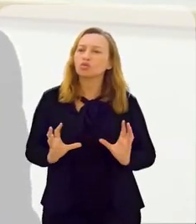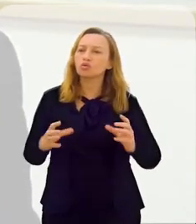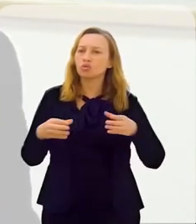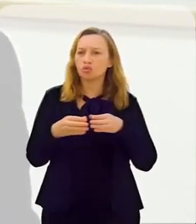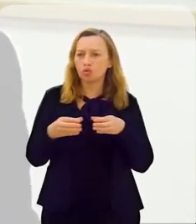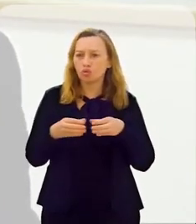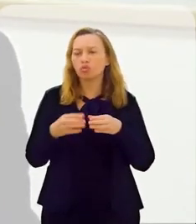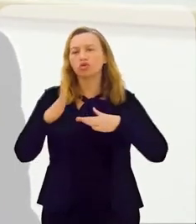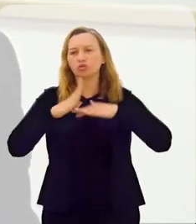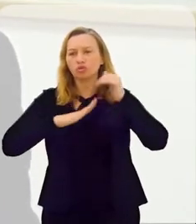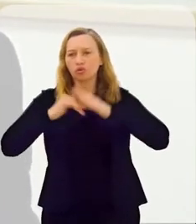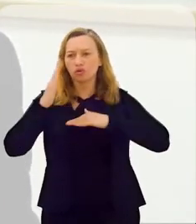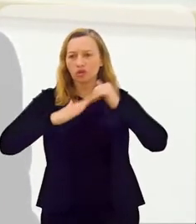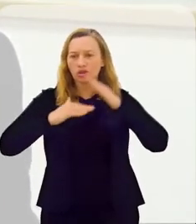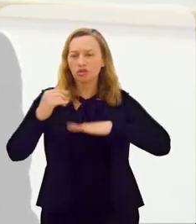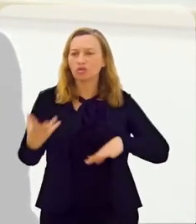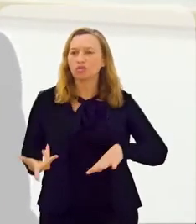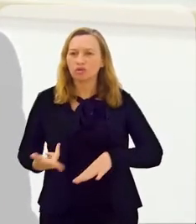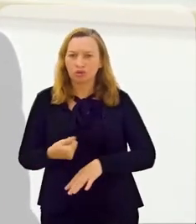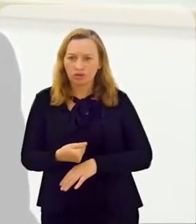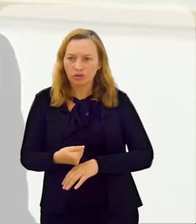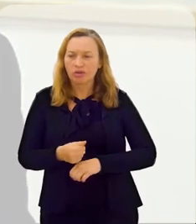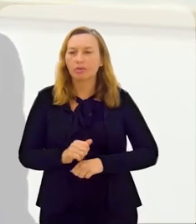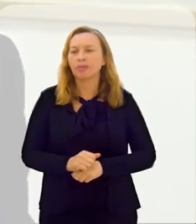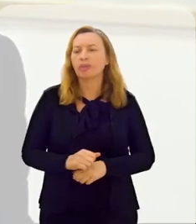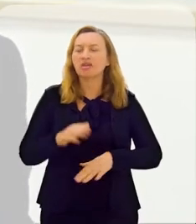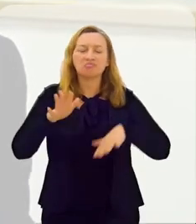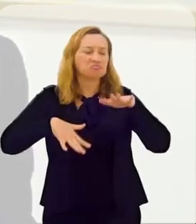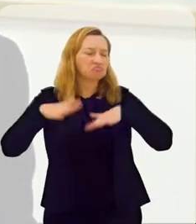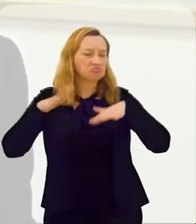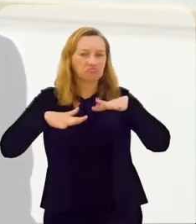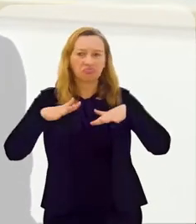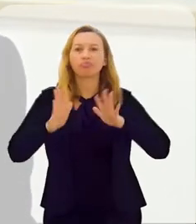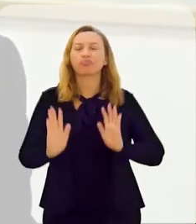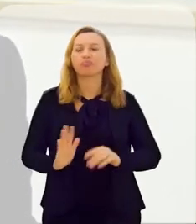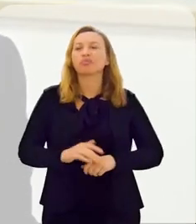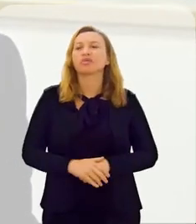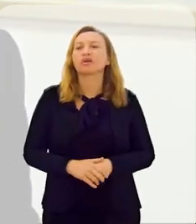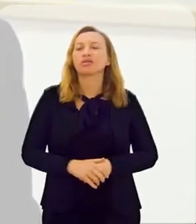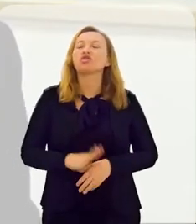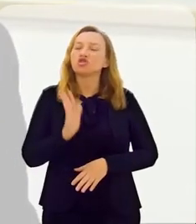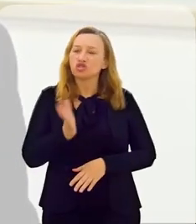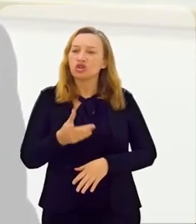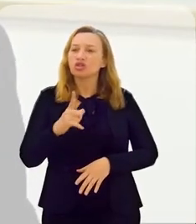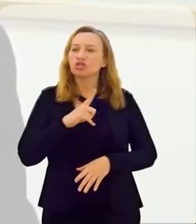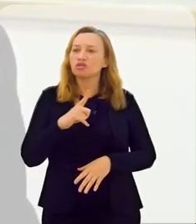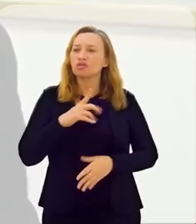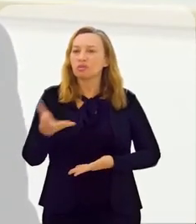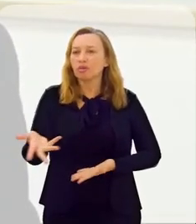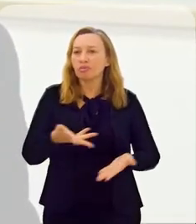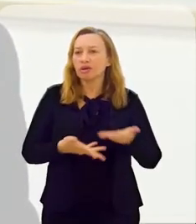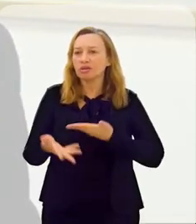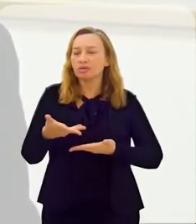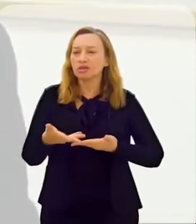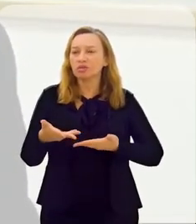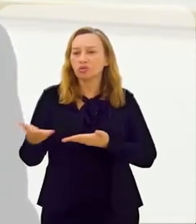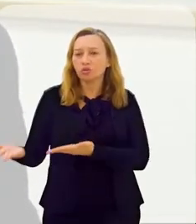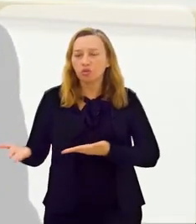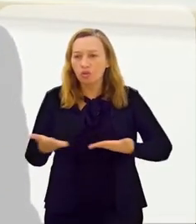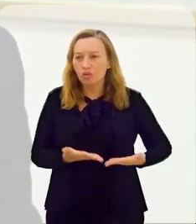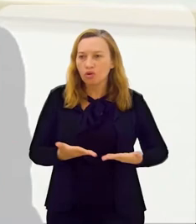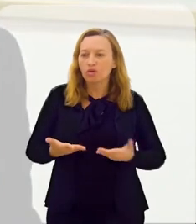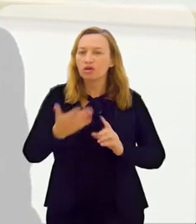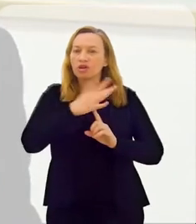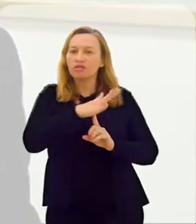treinamentos com o nosso quadro de profissionais altamente qualificados. Independente disso, nós já